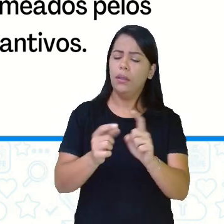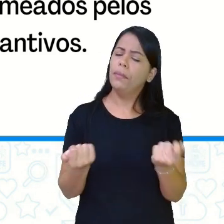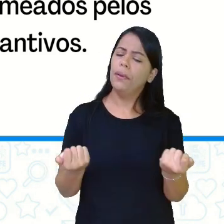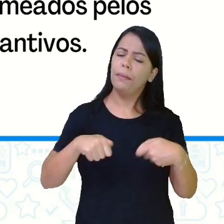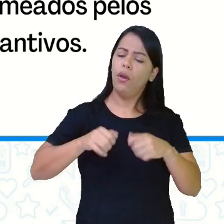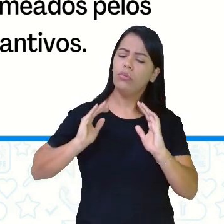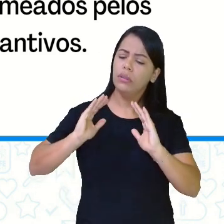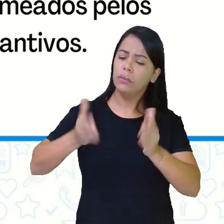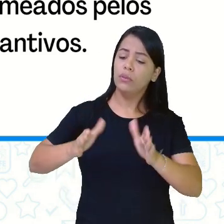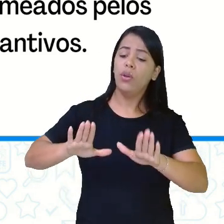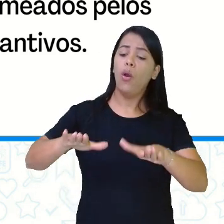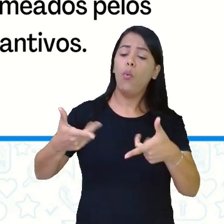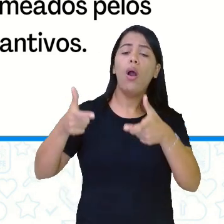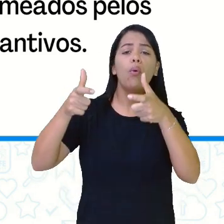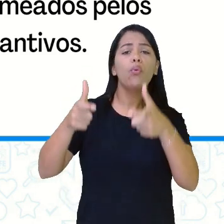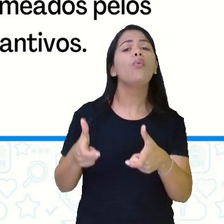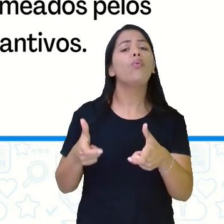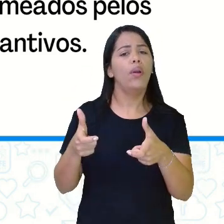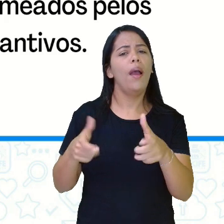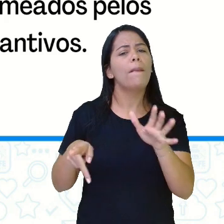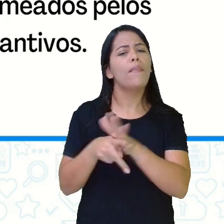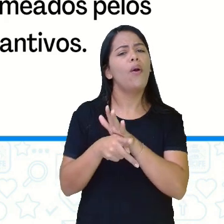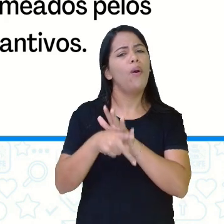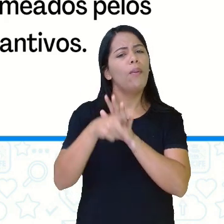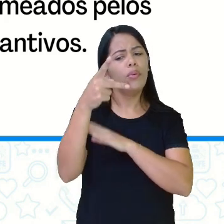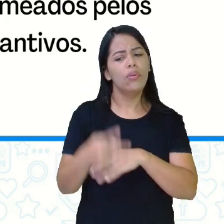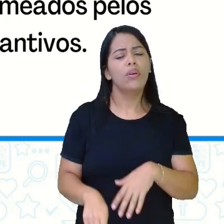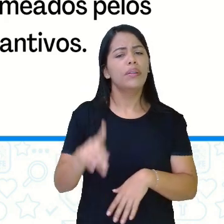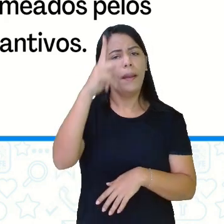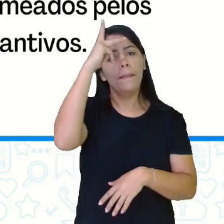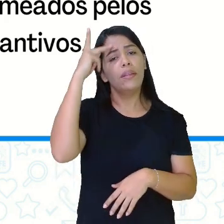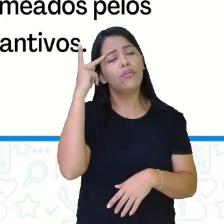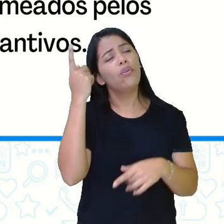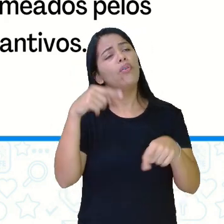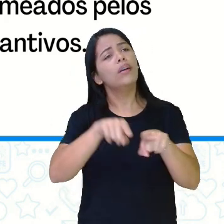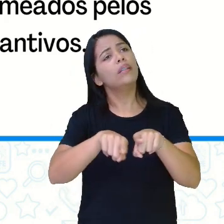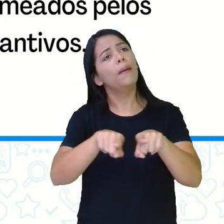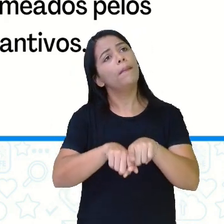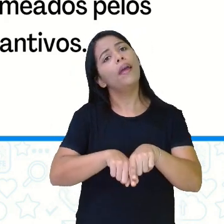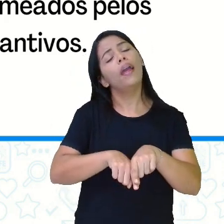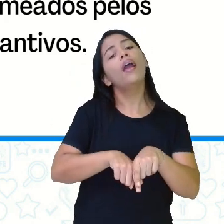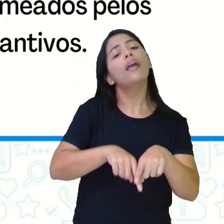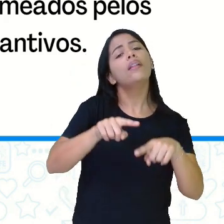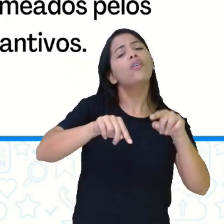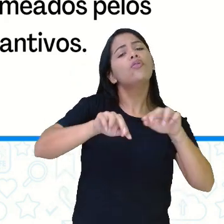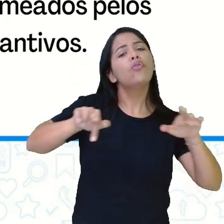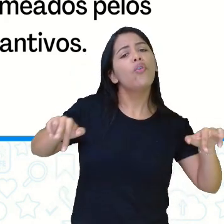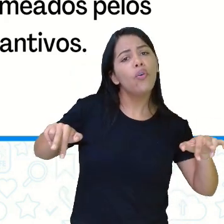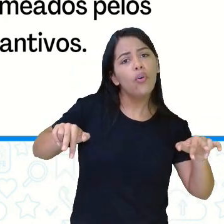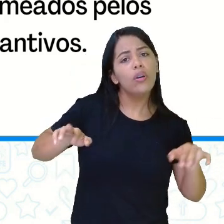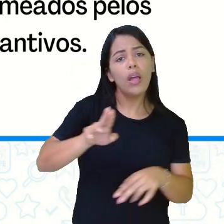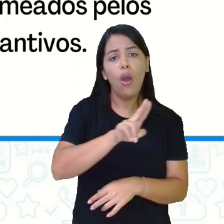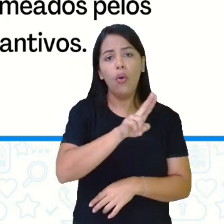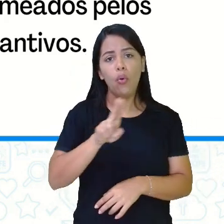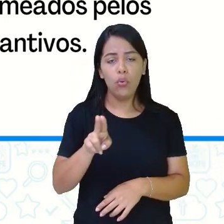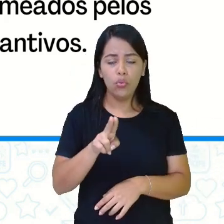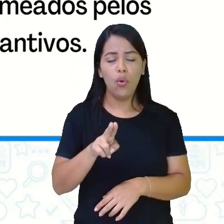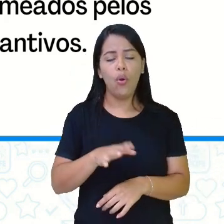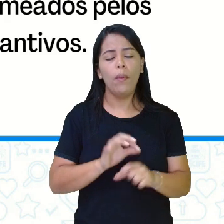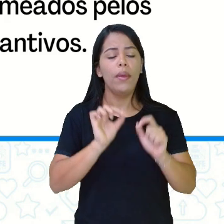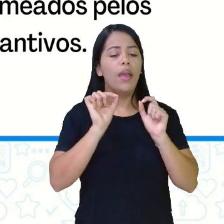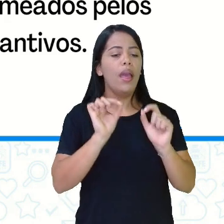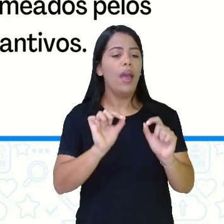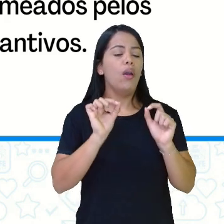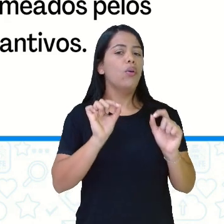lugar de origem de pessoas ou de objetos, tá? Chamam-se de adjetivos pátrios.